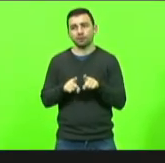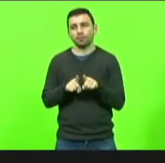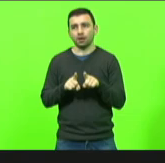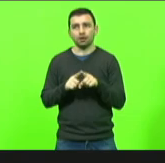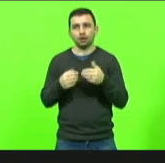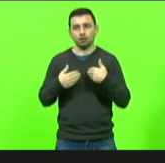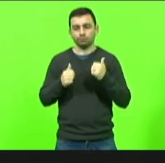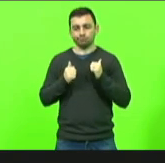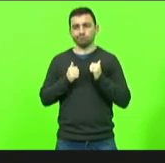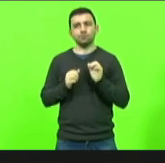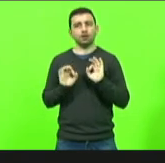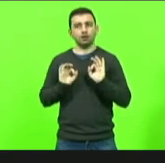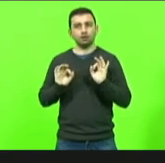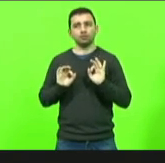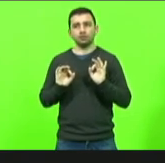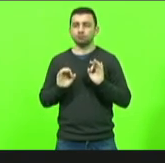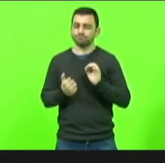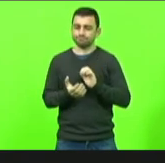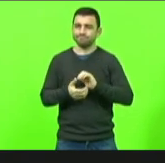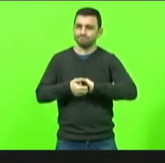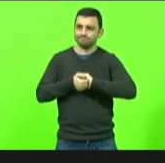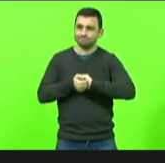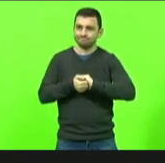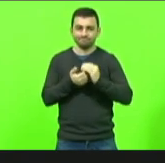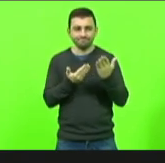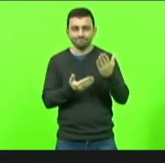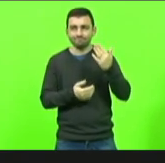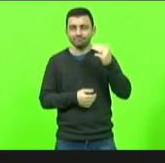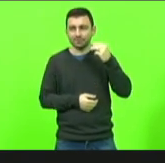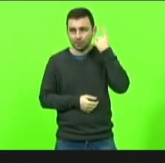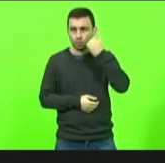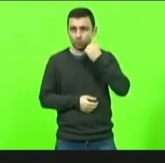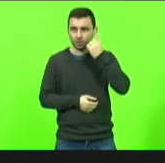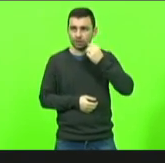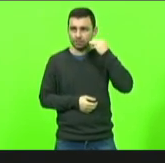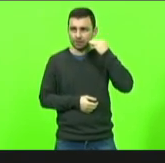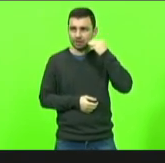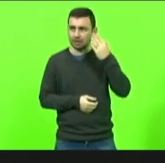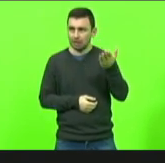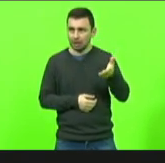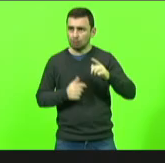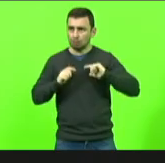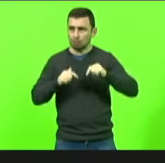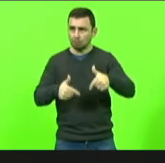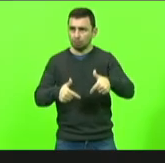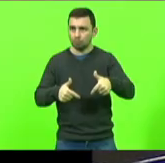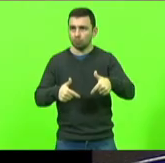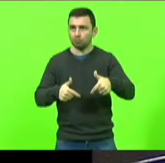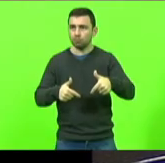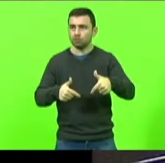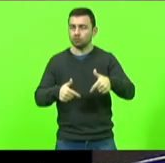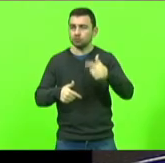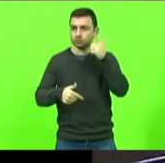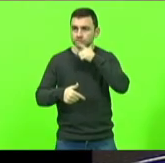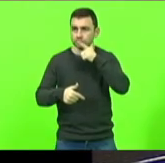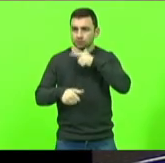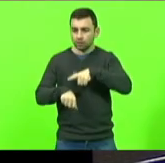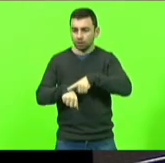cumprimentar a deputada Marlene por tomar a iniciativa de conceder esse espaço